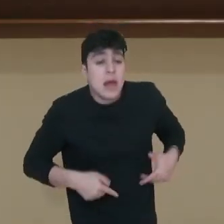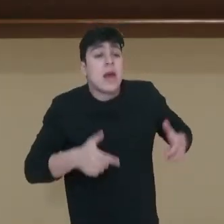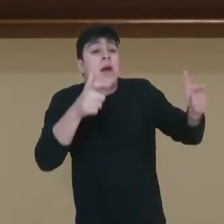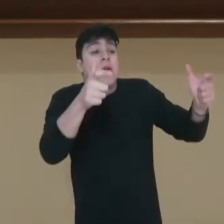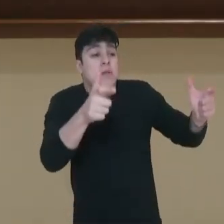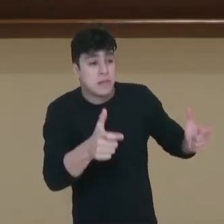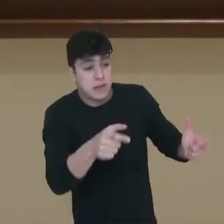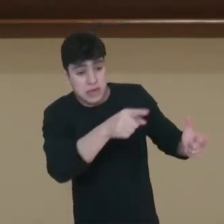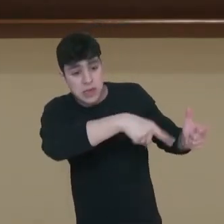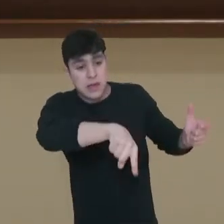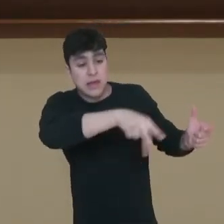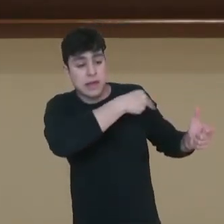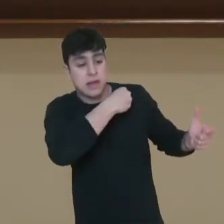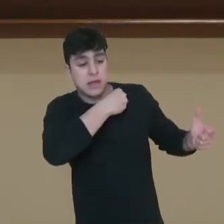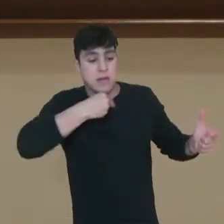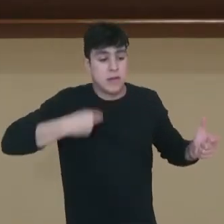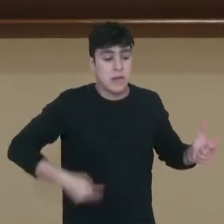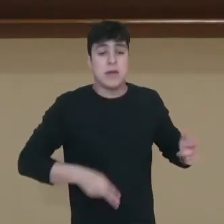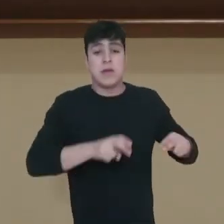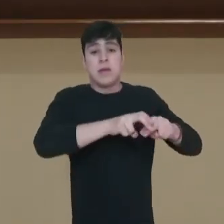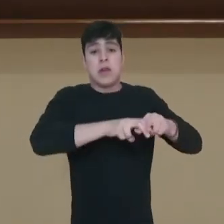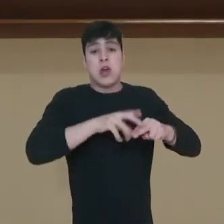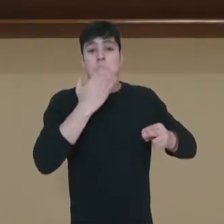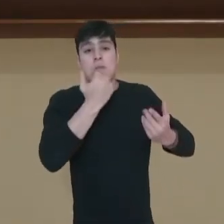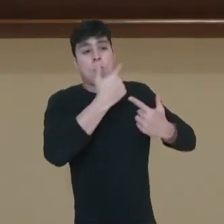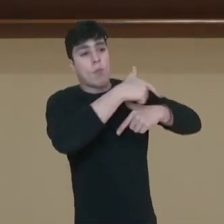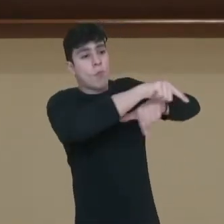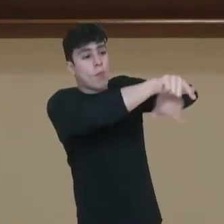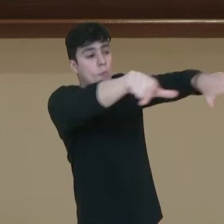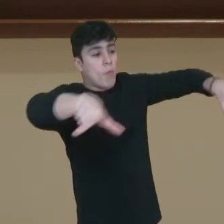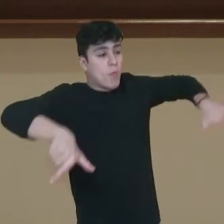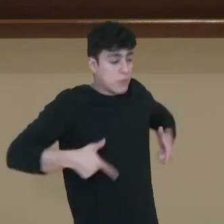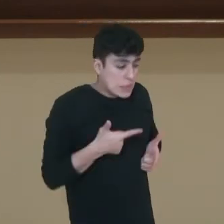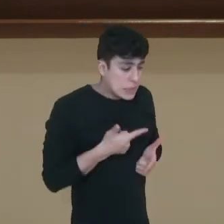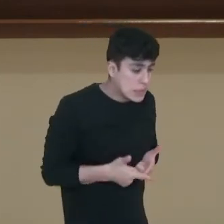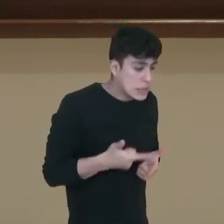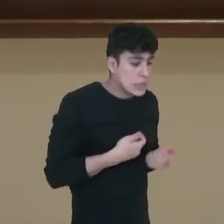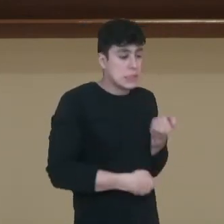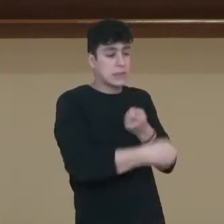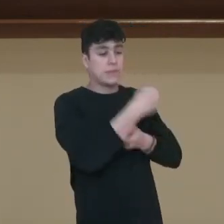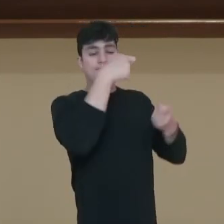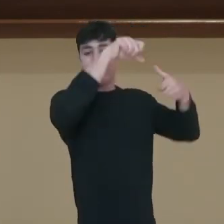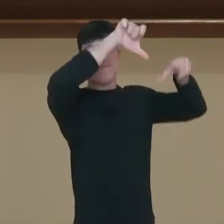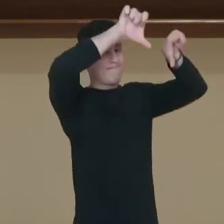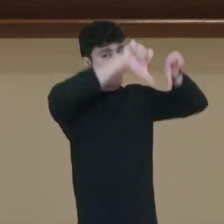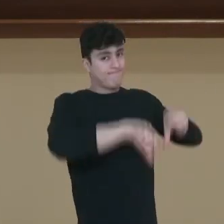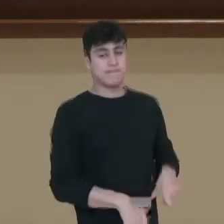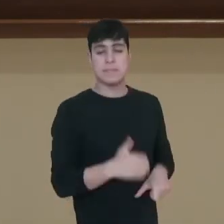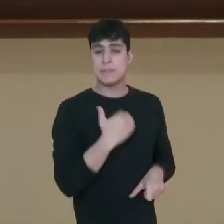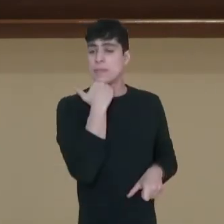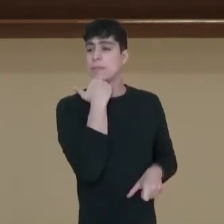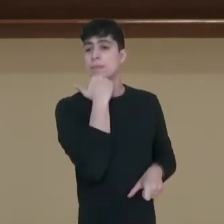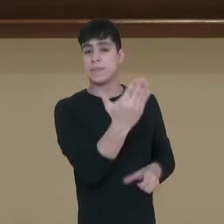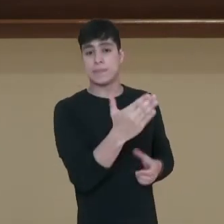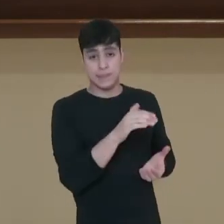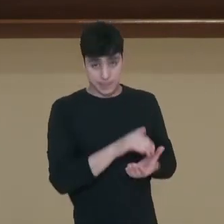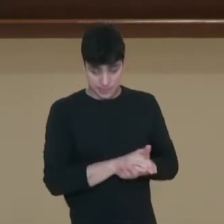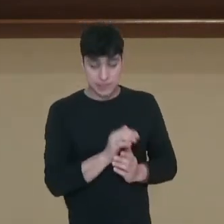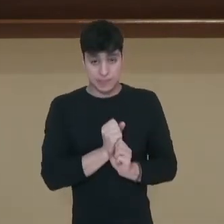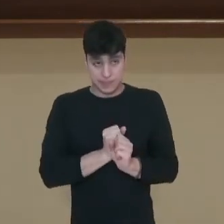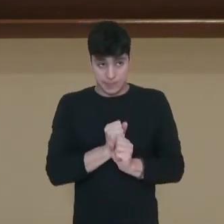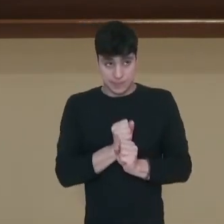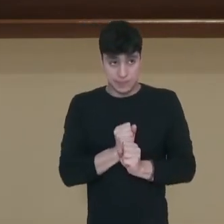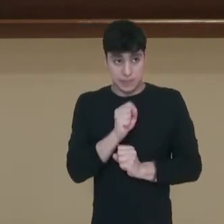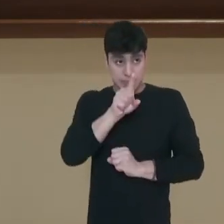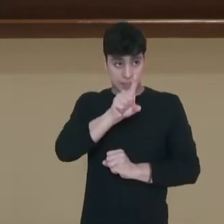China, decorrente dessa escassez de alimento e desses problemas administrativos. Bom, entre 1966